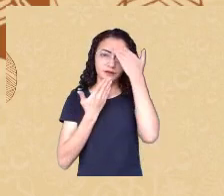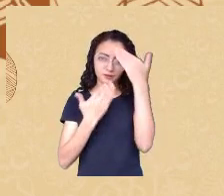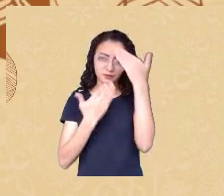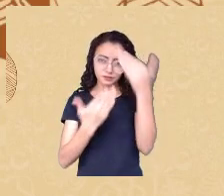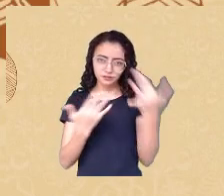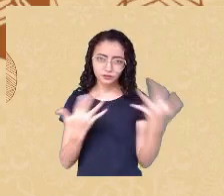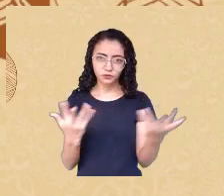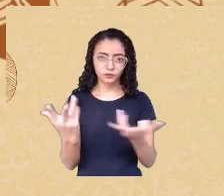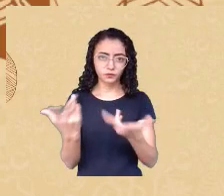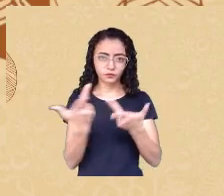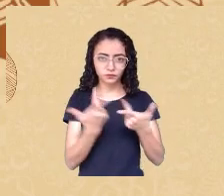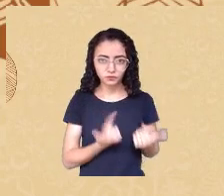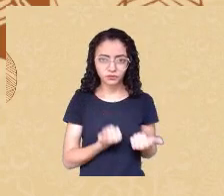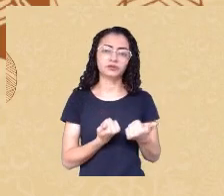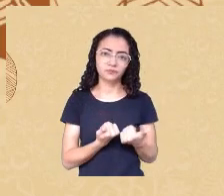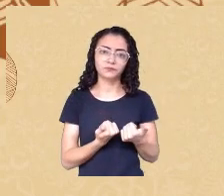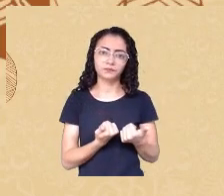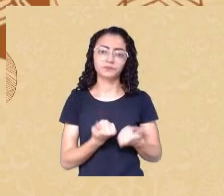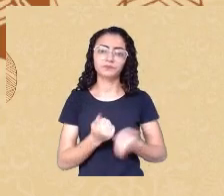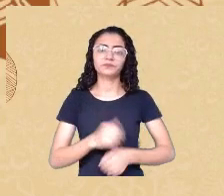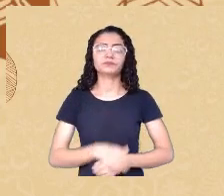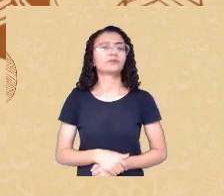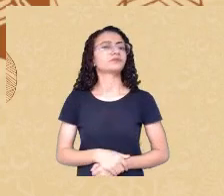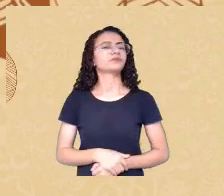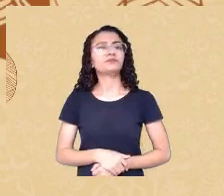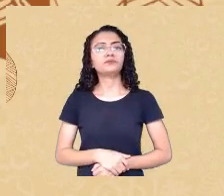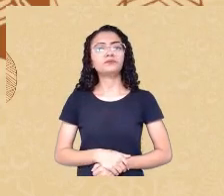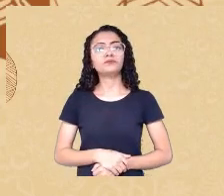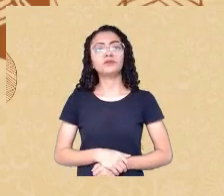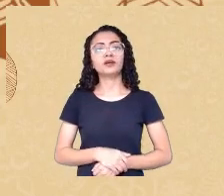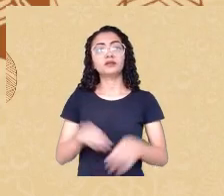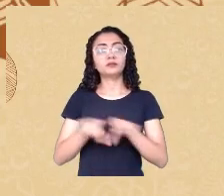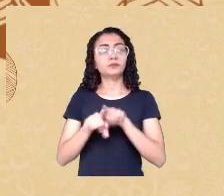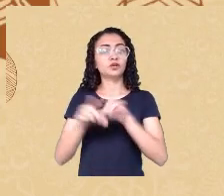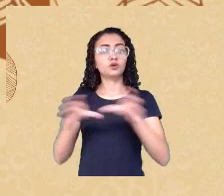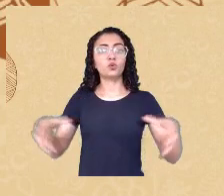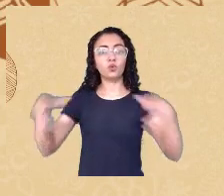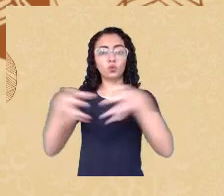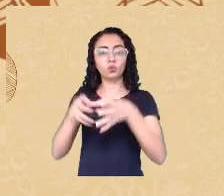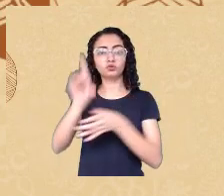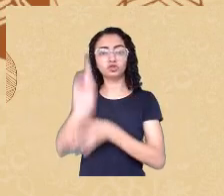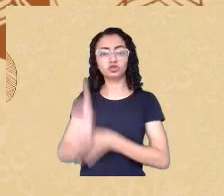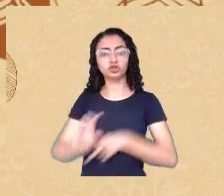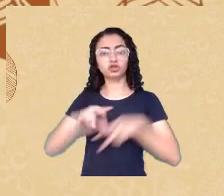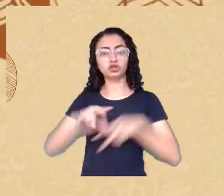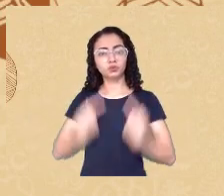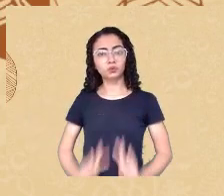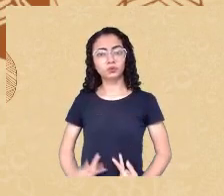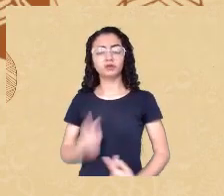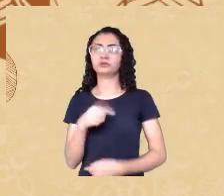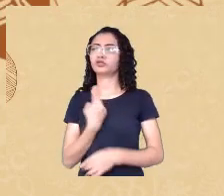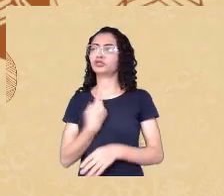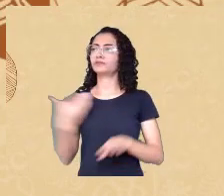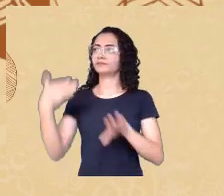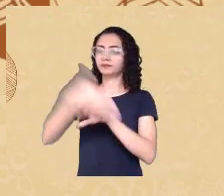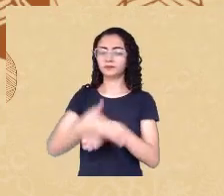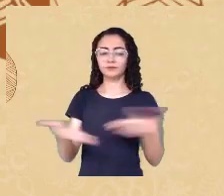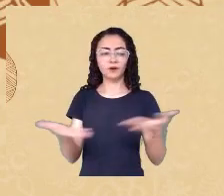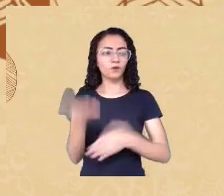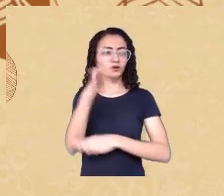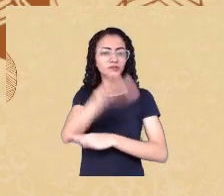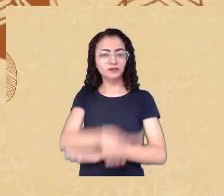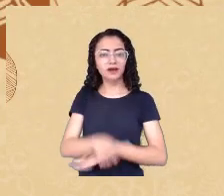Comissões de Direitos Humanos para estar aqui com vocês nessa tarde, discutindo sobre um tema tão importante, tão relevante